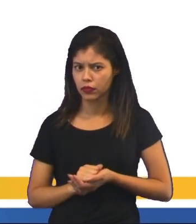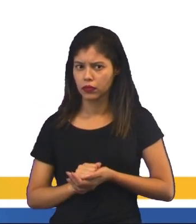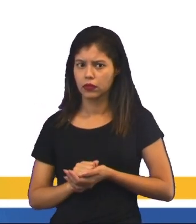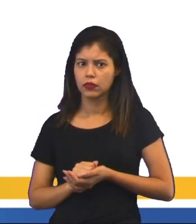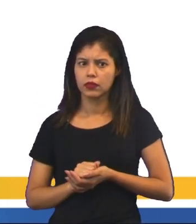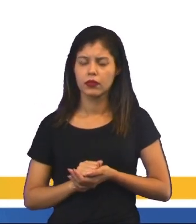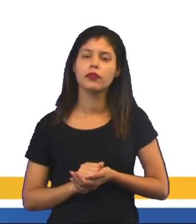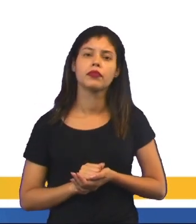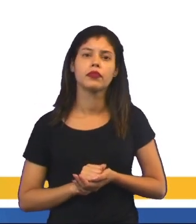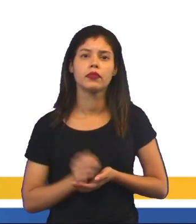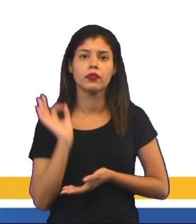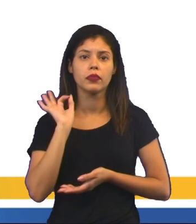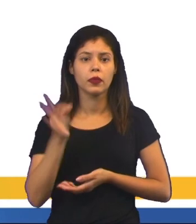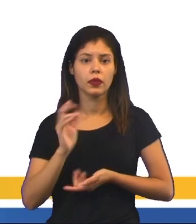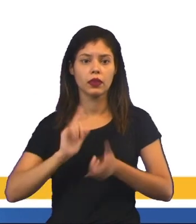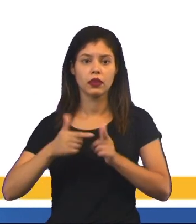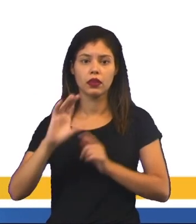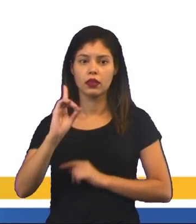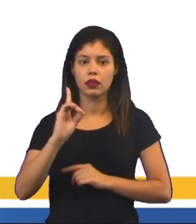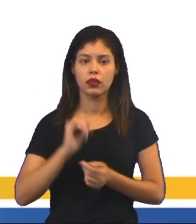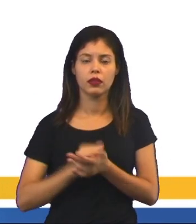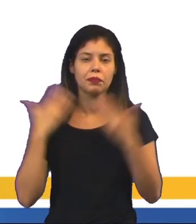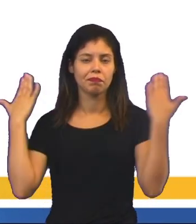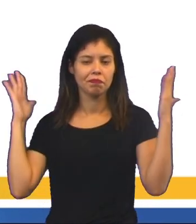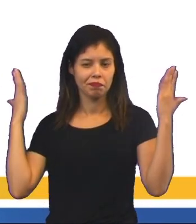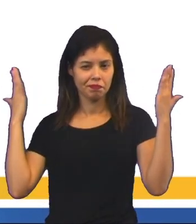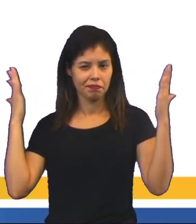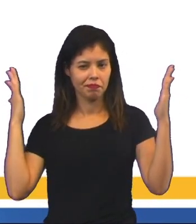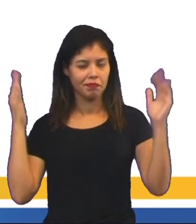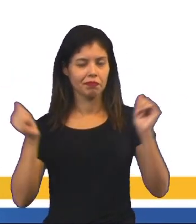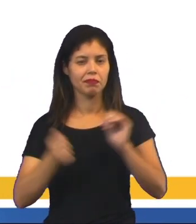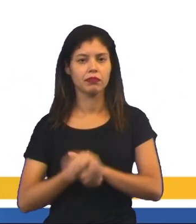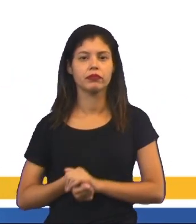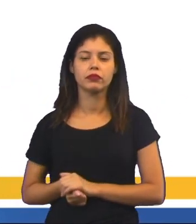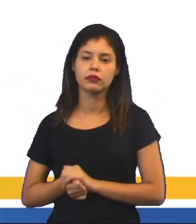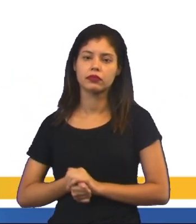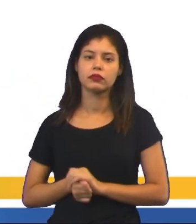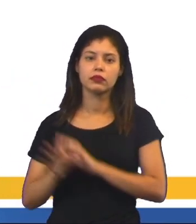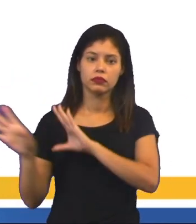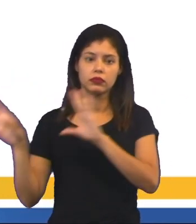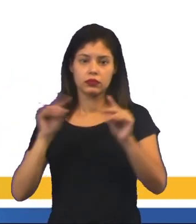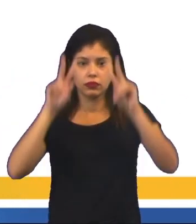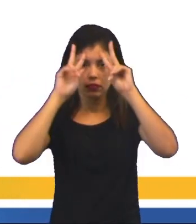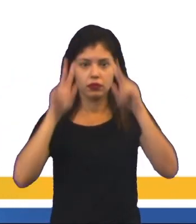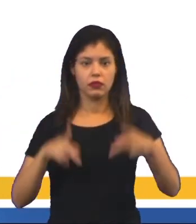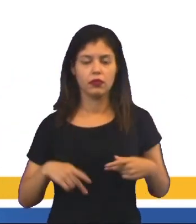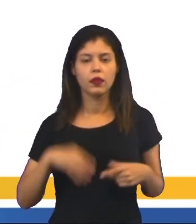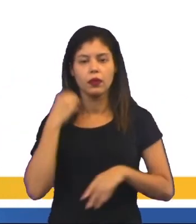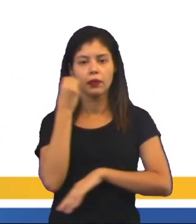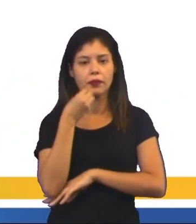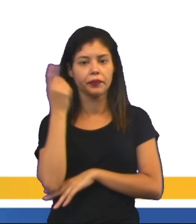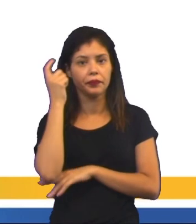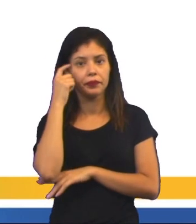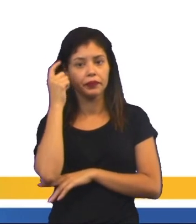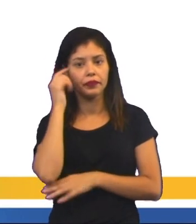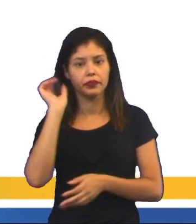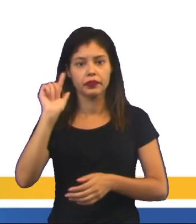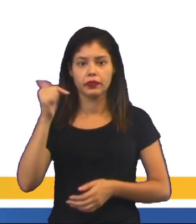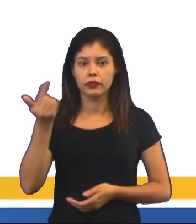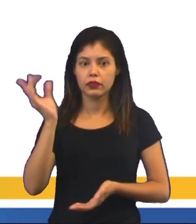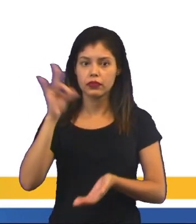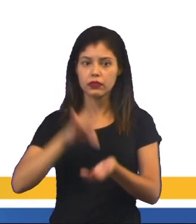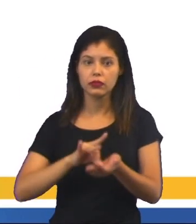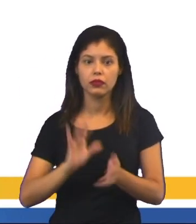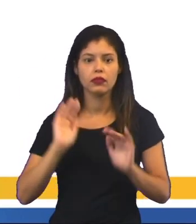Se você disse que a alternativa correta é a letra D, tá certo! Levar o ser humano a experimentar mentalmente